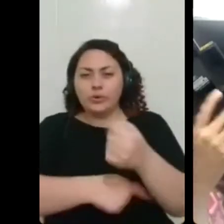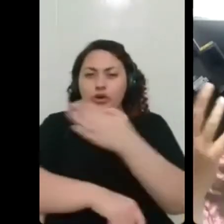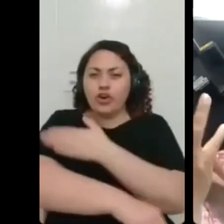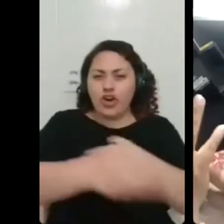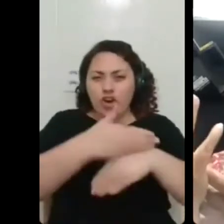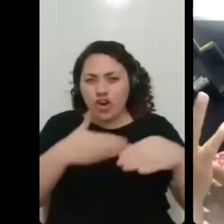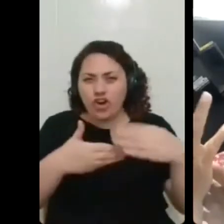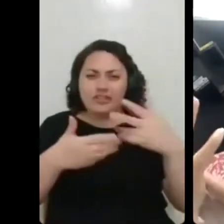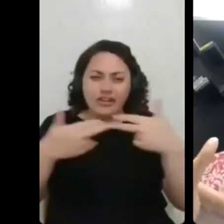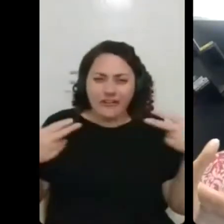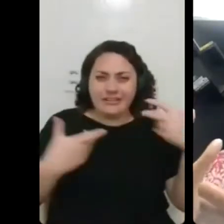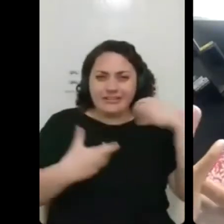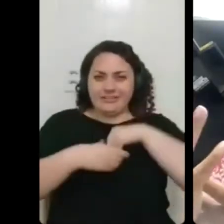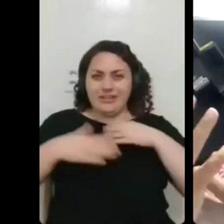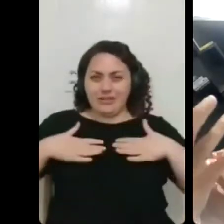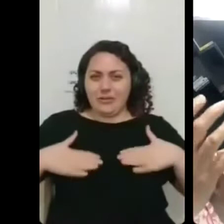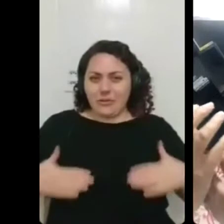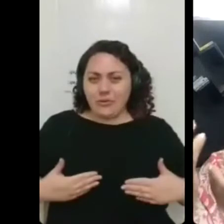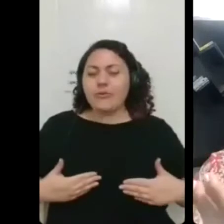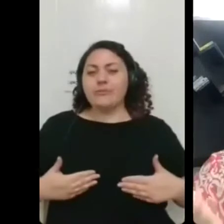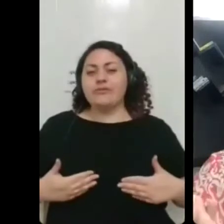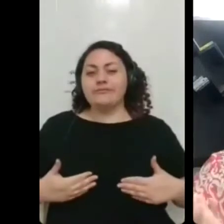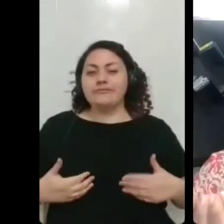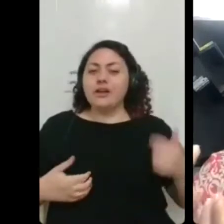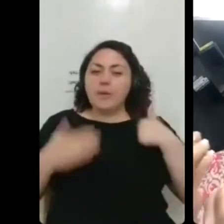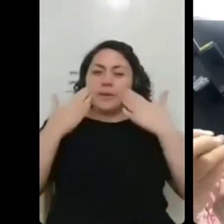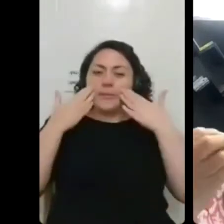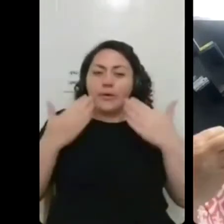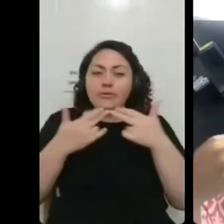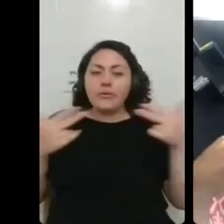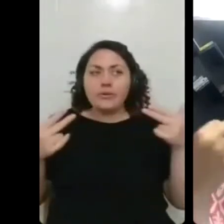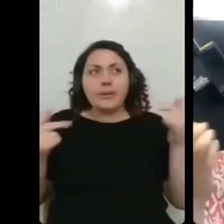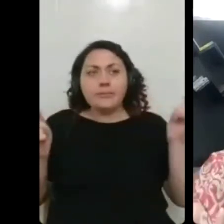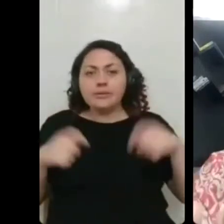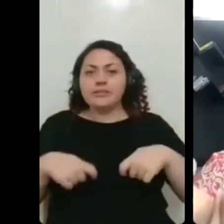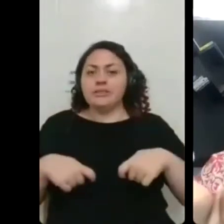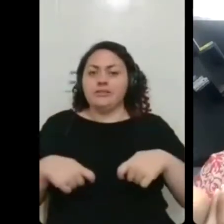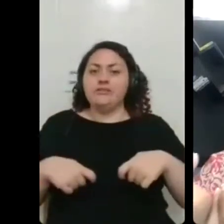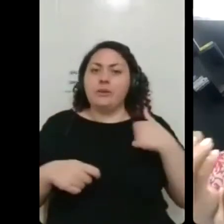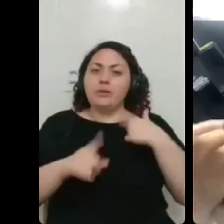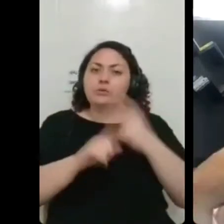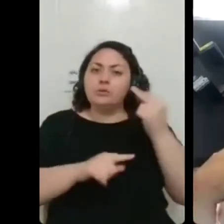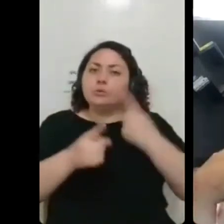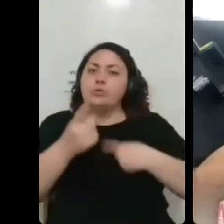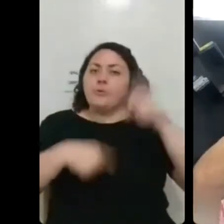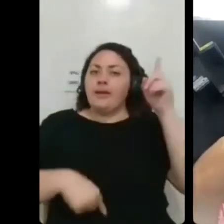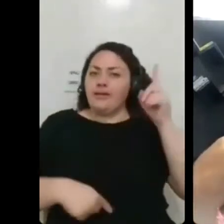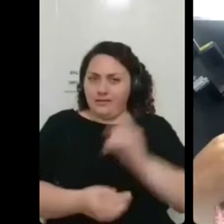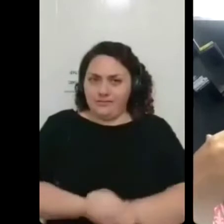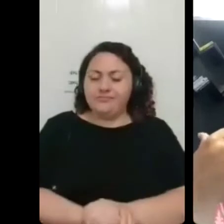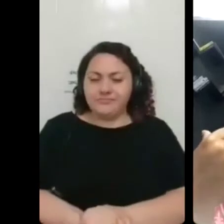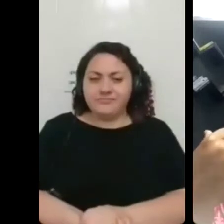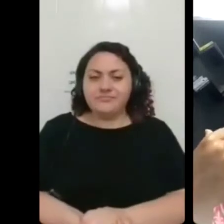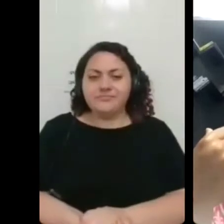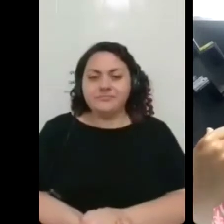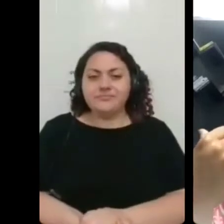eu trago as notificações que que me deram a possibilidade de superar esse vírus né me deram a